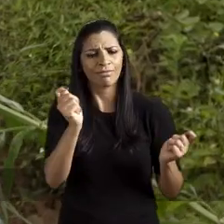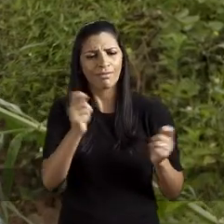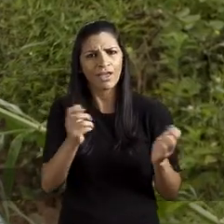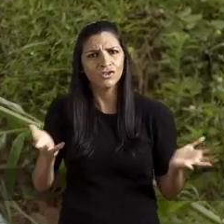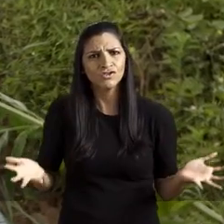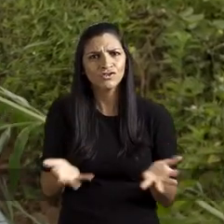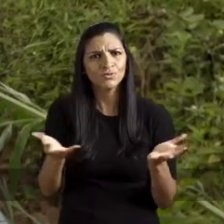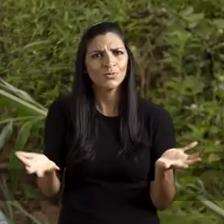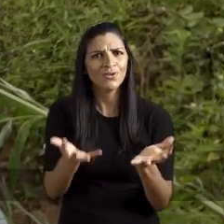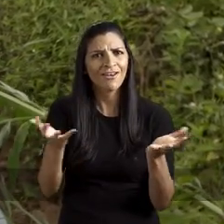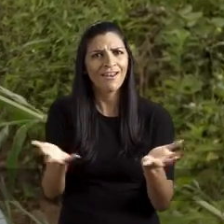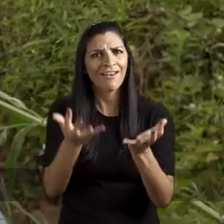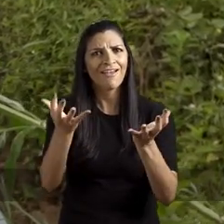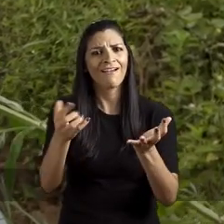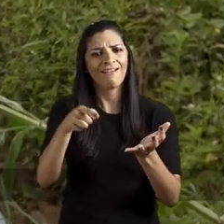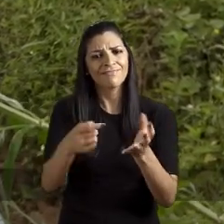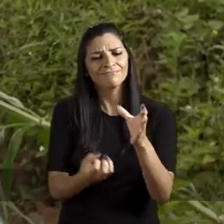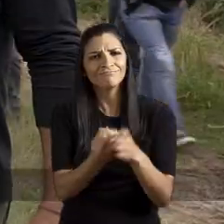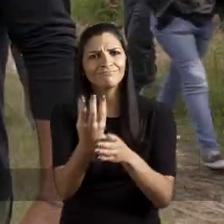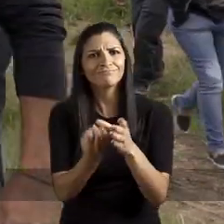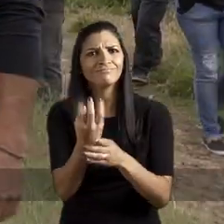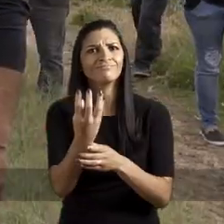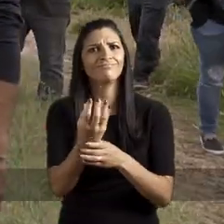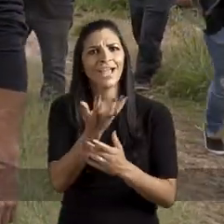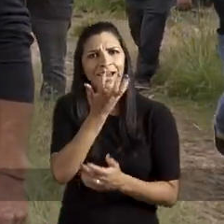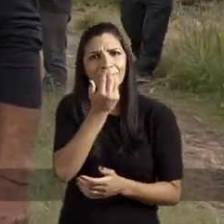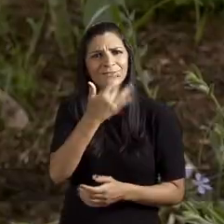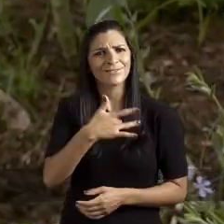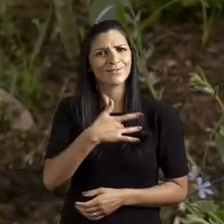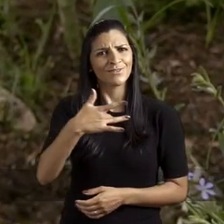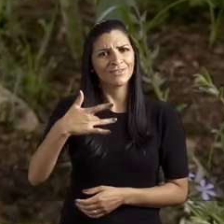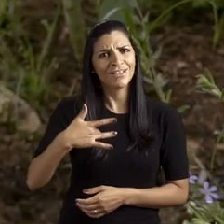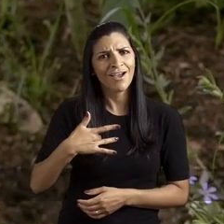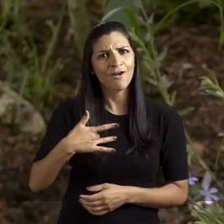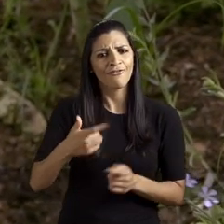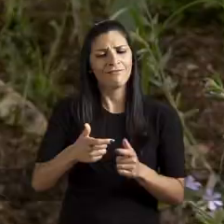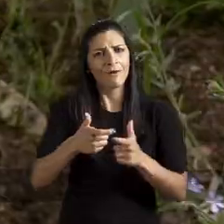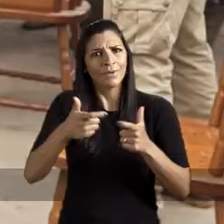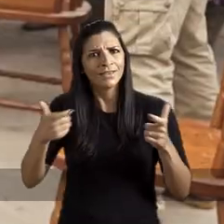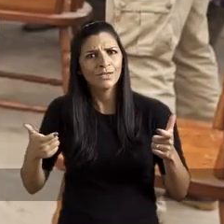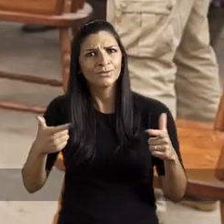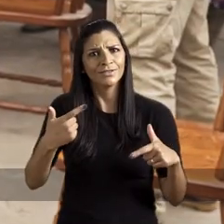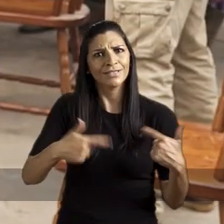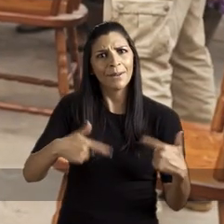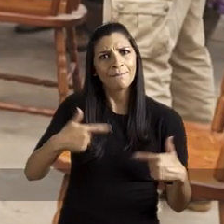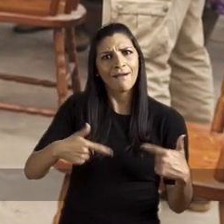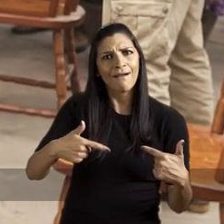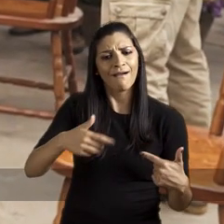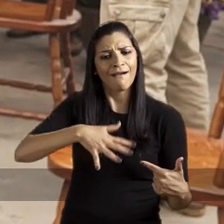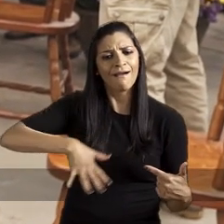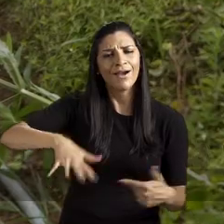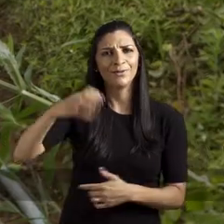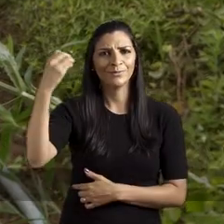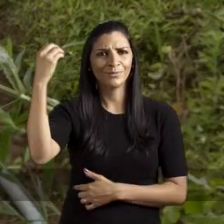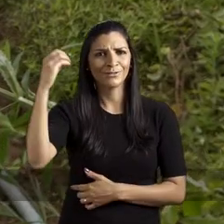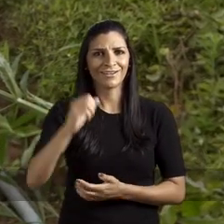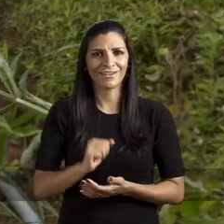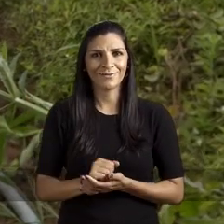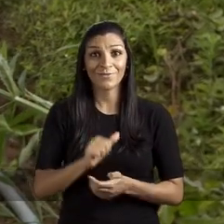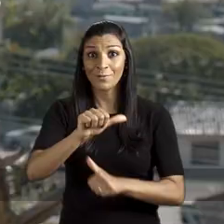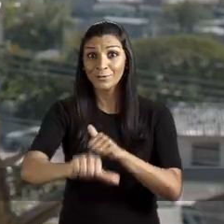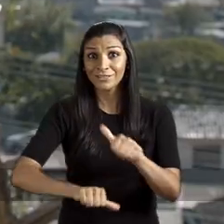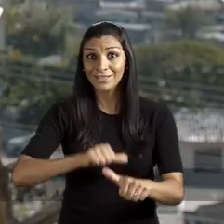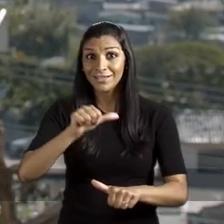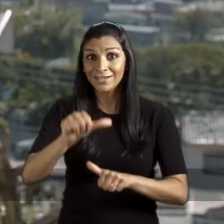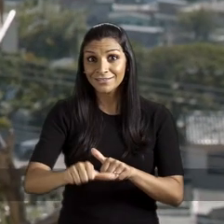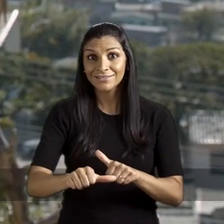prefeitura pode estimular ainda mais esta produção da alimentação saudável, gerando trabalho e emprego aqui em